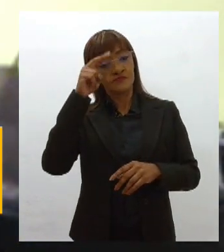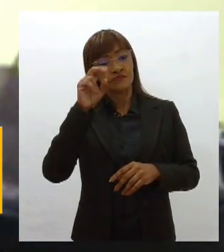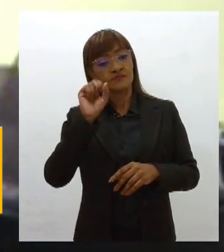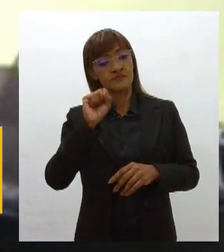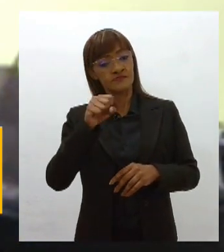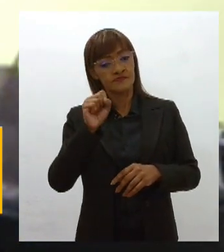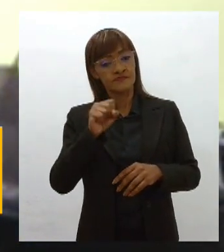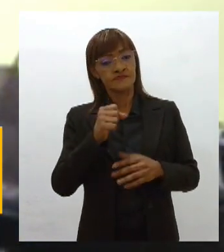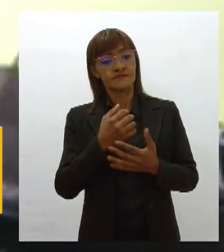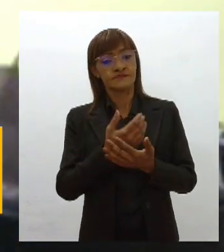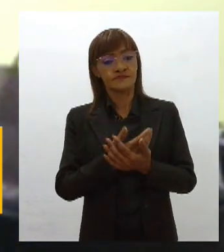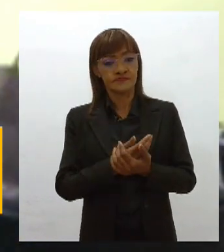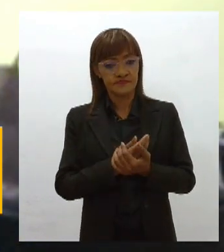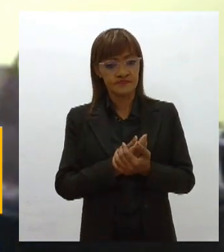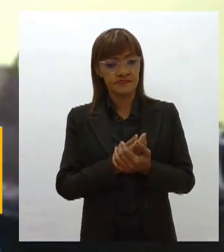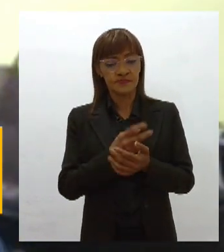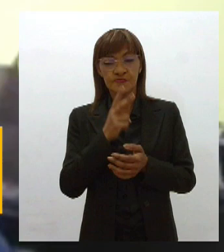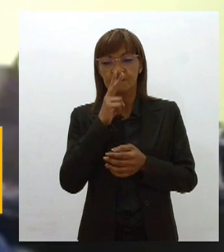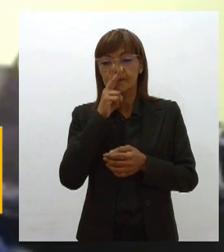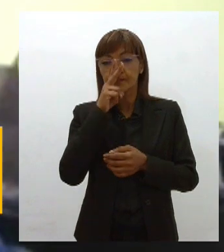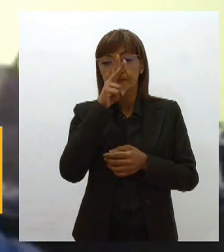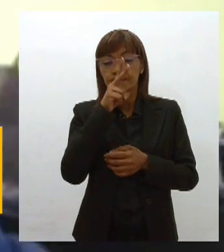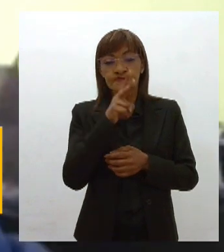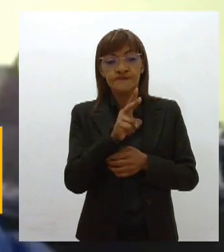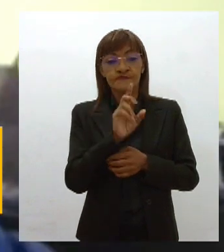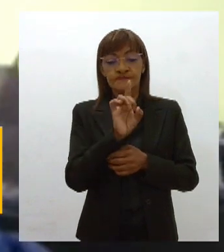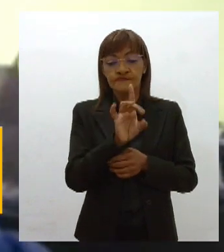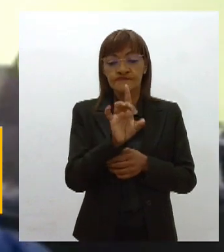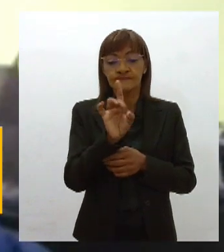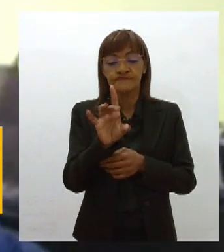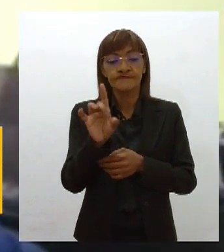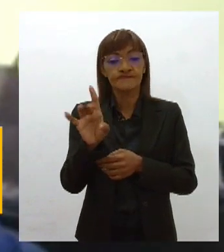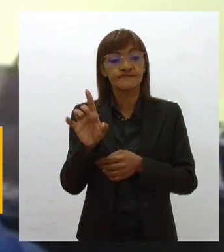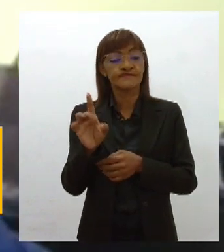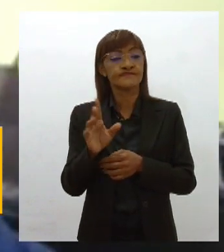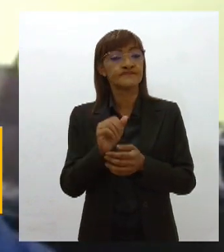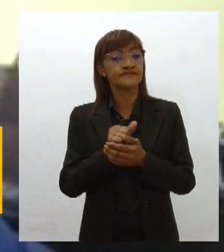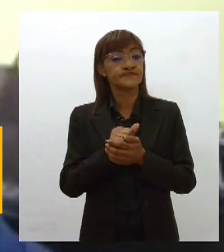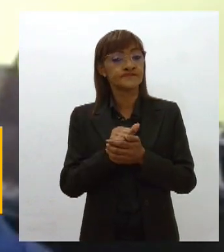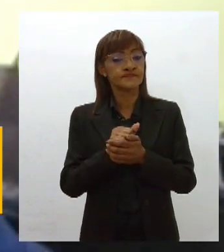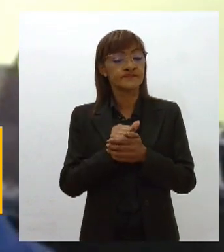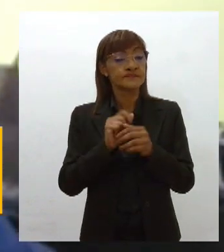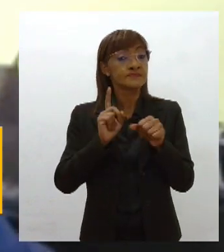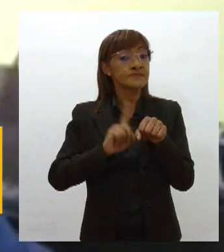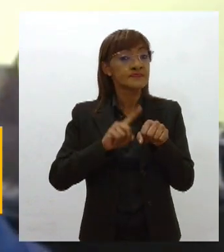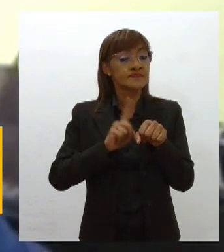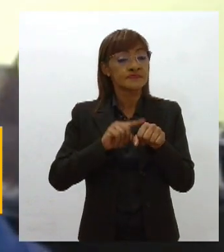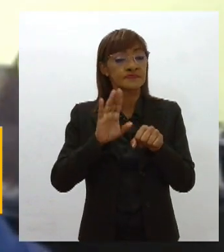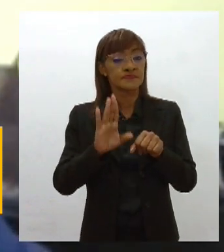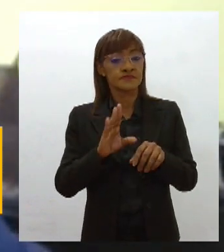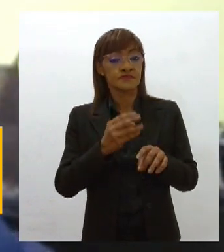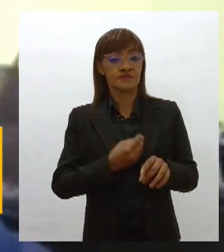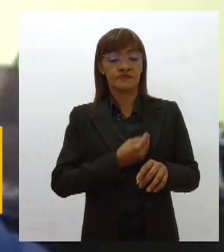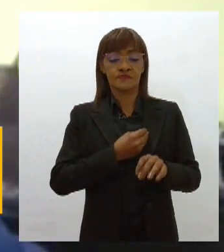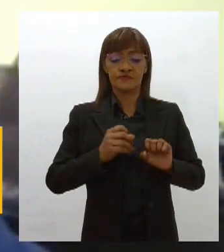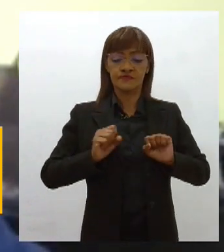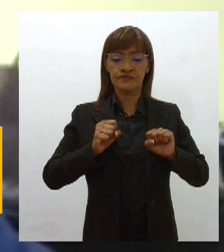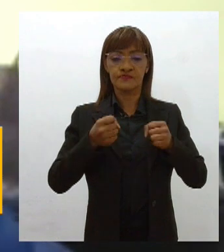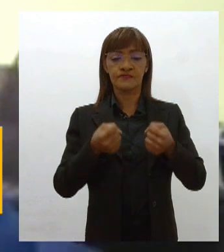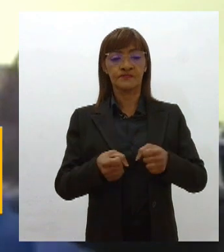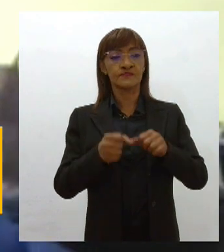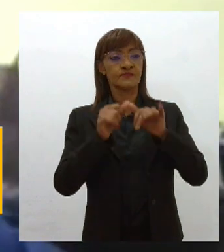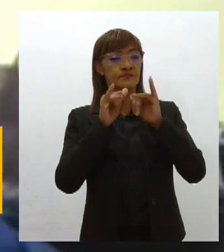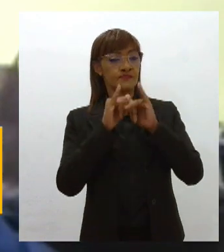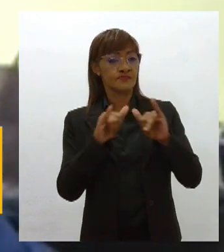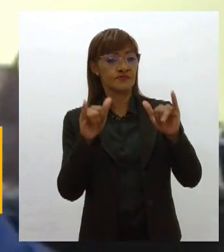a tradição forte de cada identidade dessa. E a pessoa que dedicou a vida a fazer isso, a divulgar, a trabalhar,